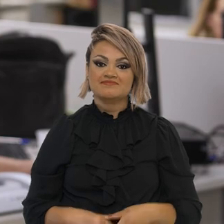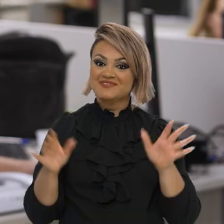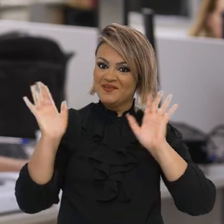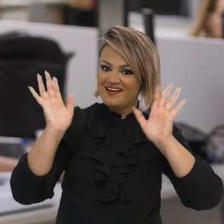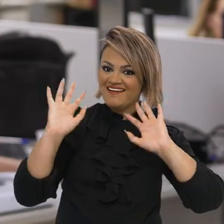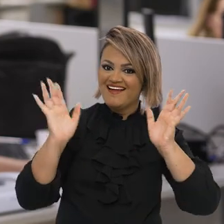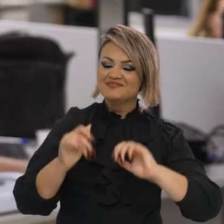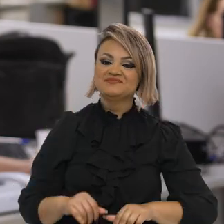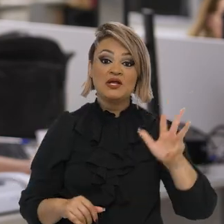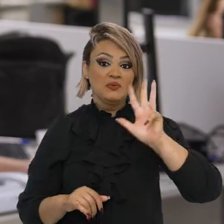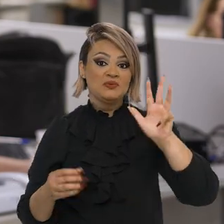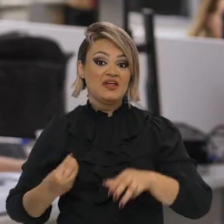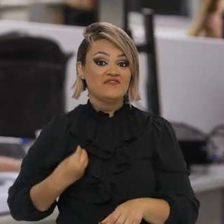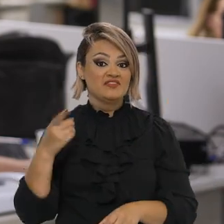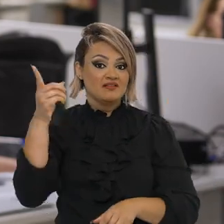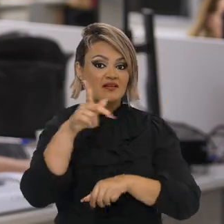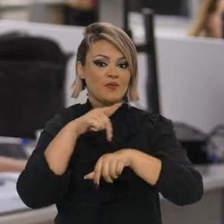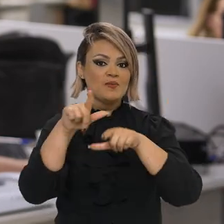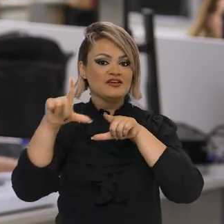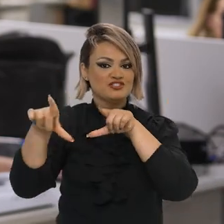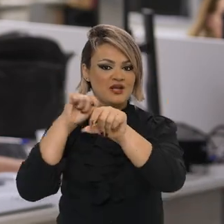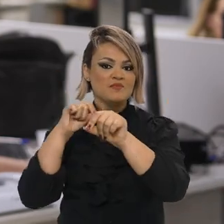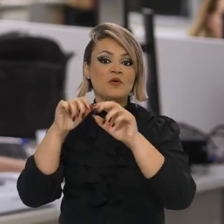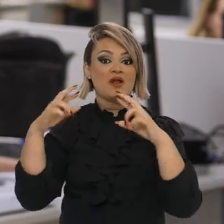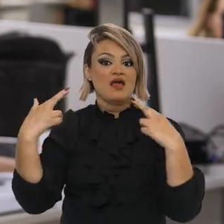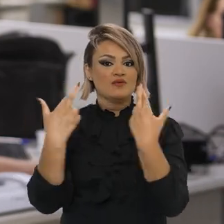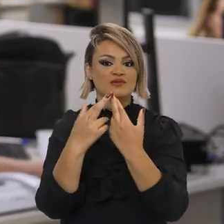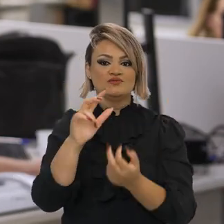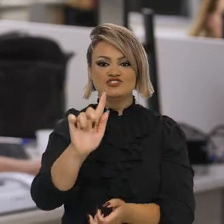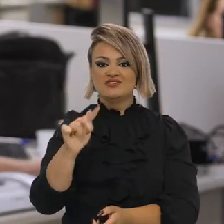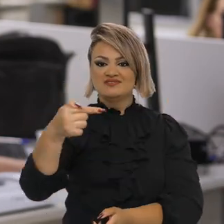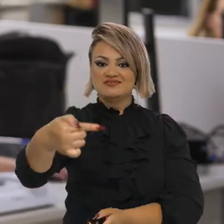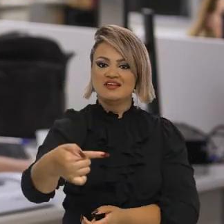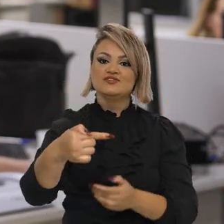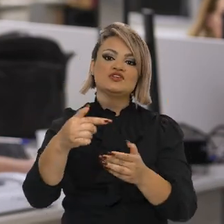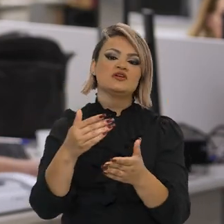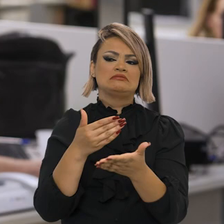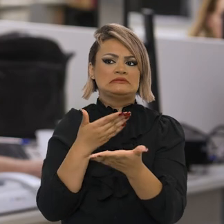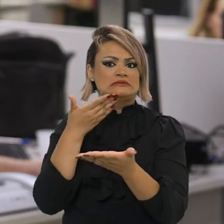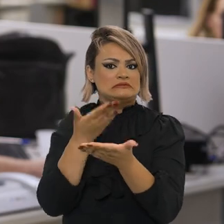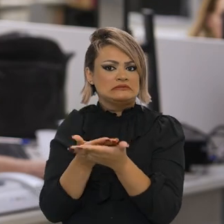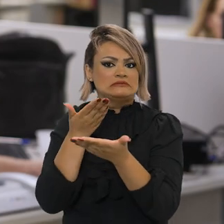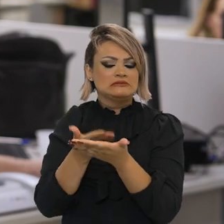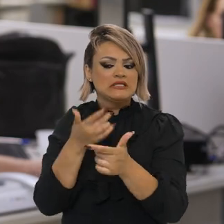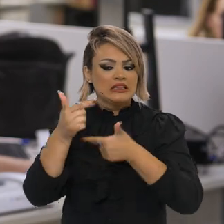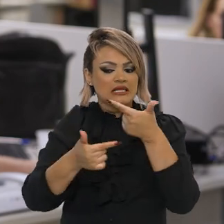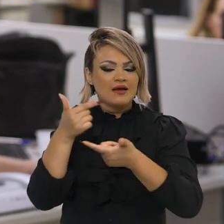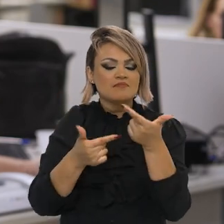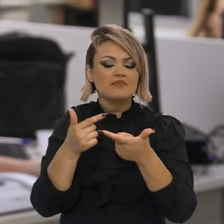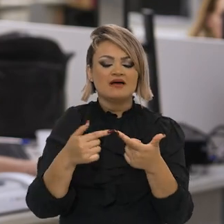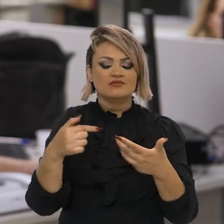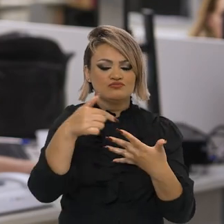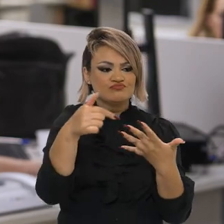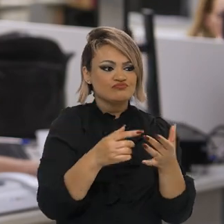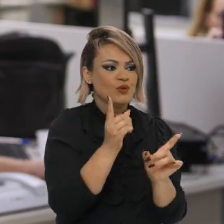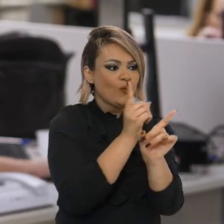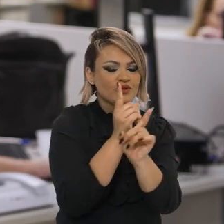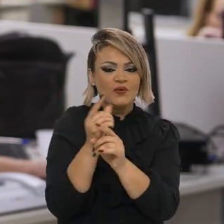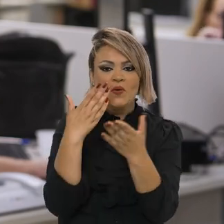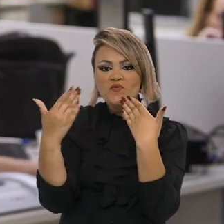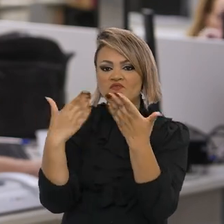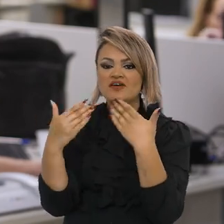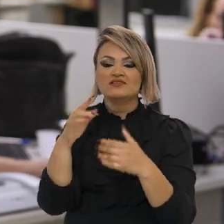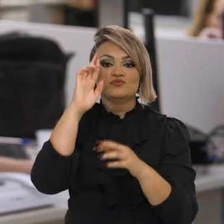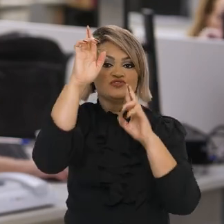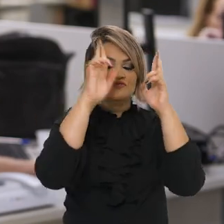Olá! O presidente Lula está no Japão para a reunião do G7 e iniciou uma intensa agenda de encontros bilaterais com os